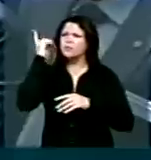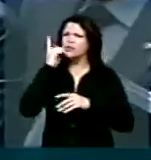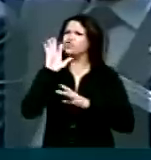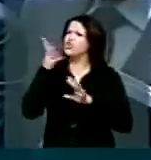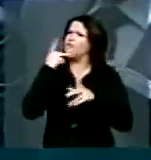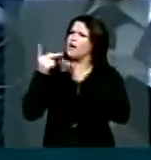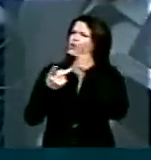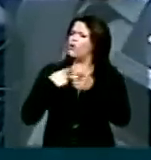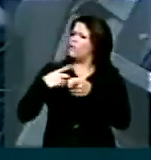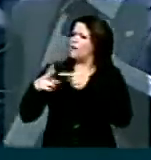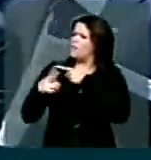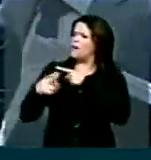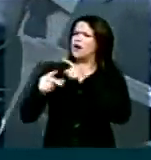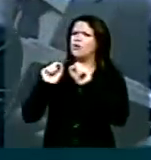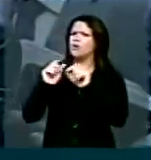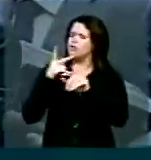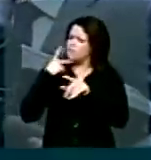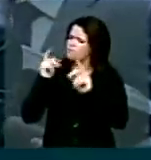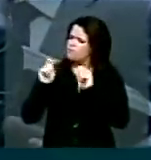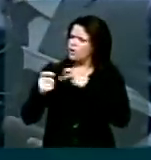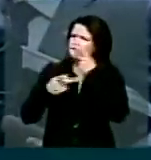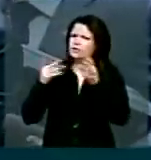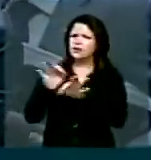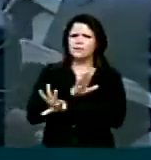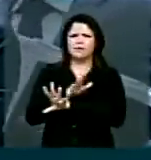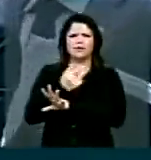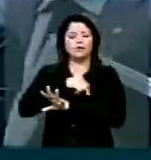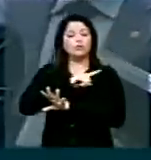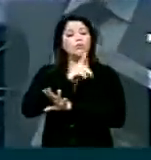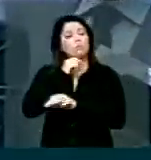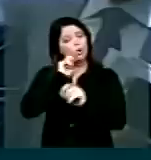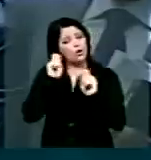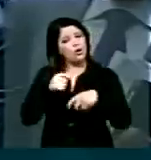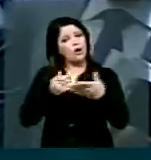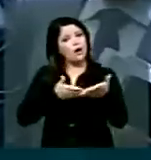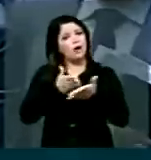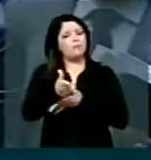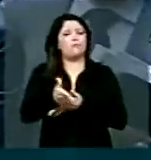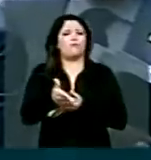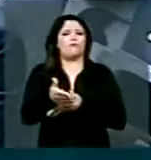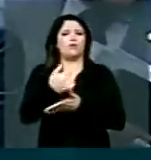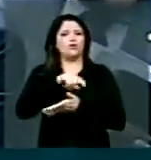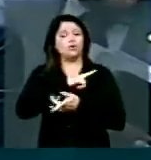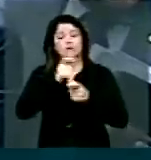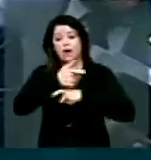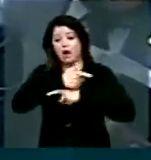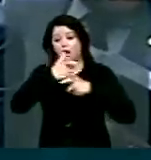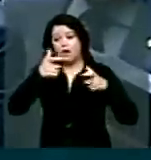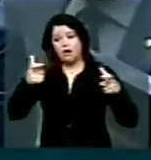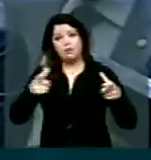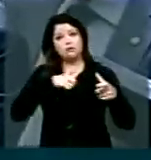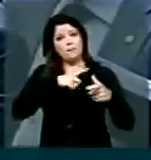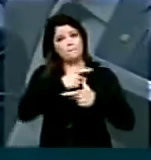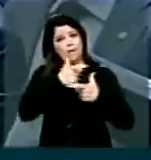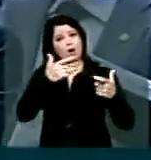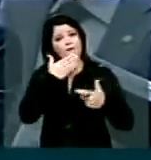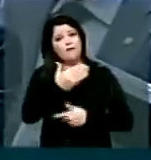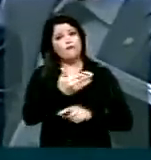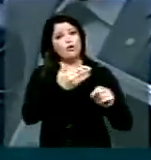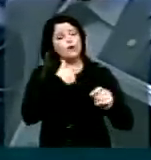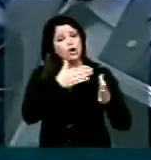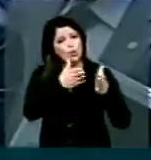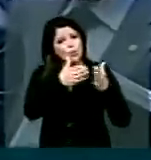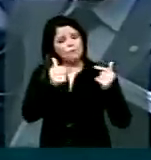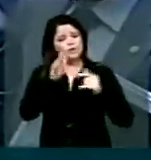favor, deixa a gente complementar. Para que nós possamos aprovar essa urgência, nós temos aqui a ampla maioria a favor de um